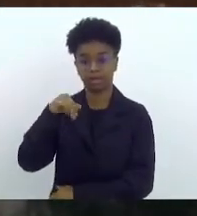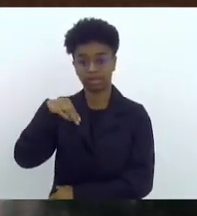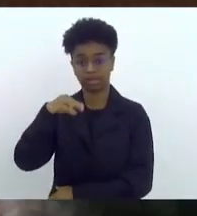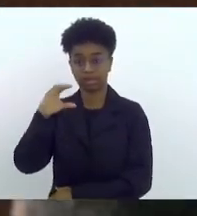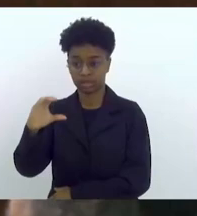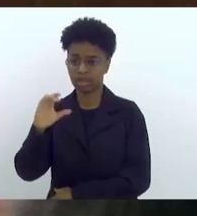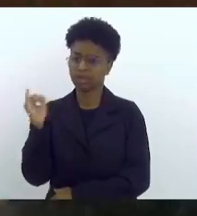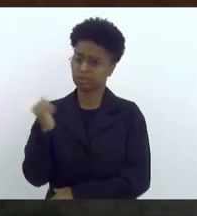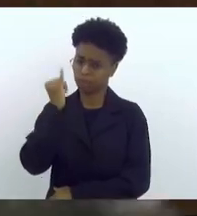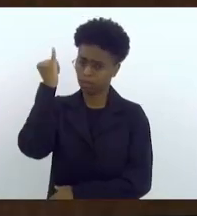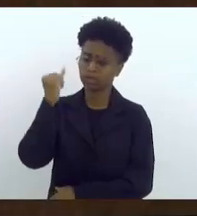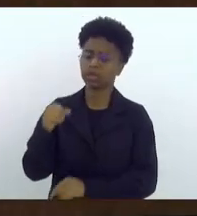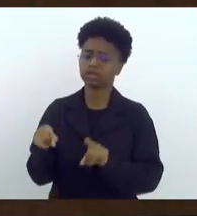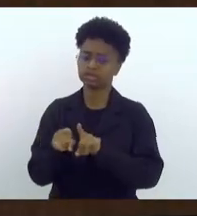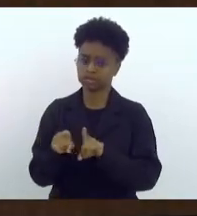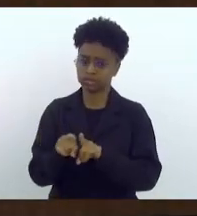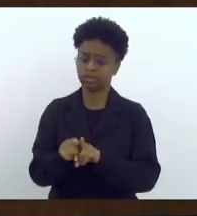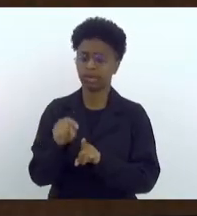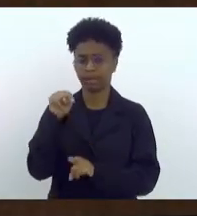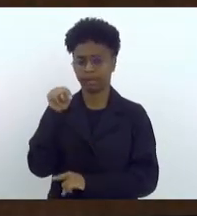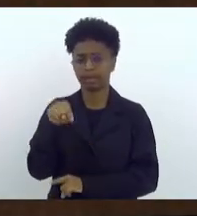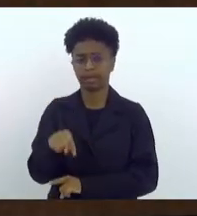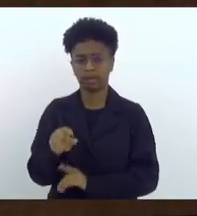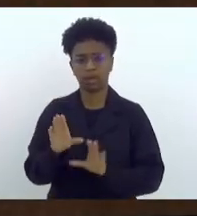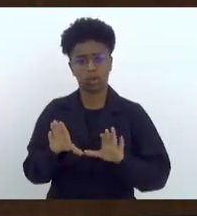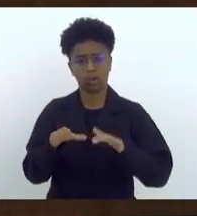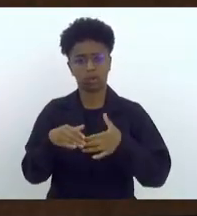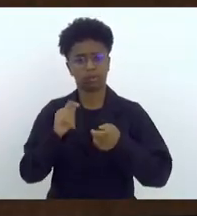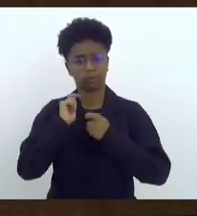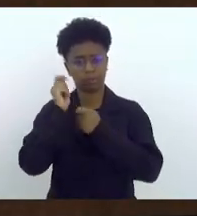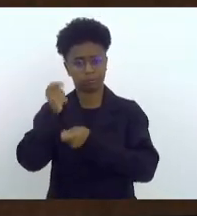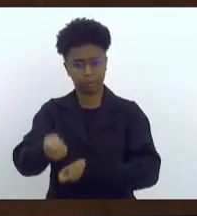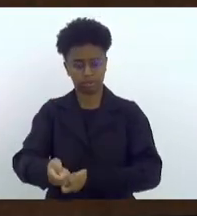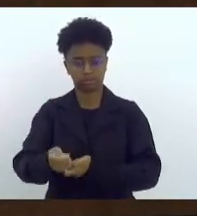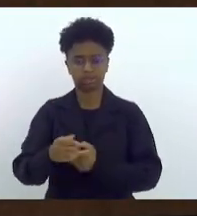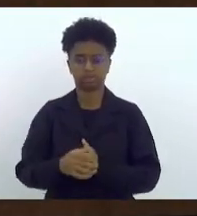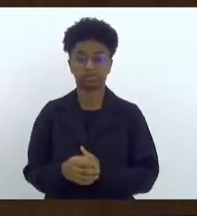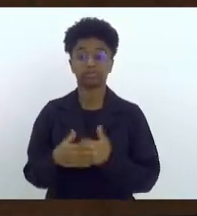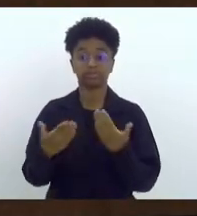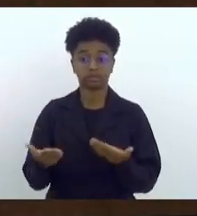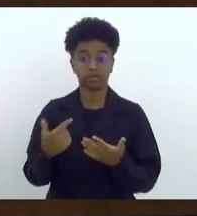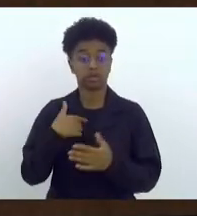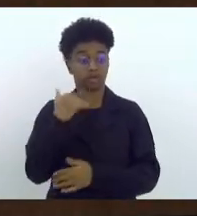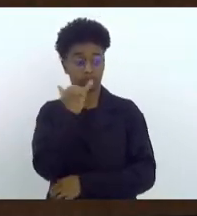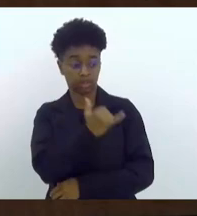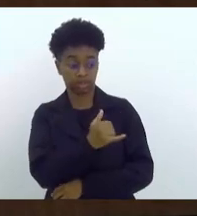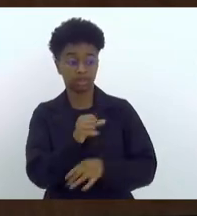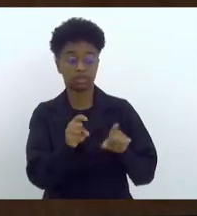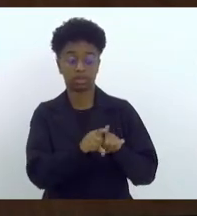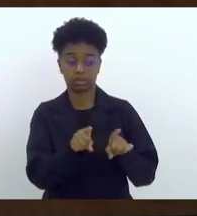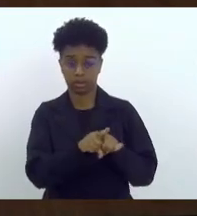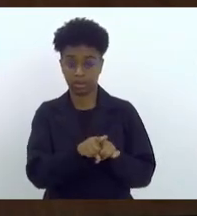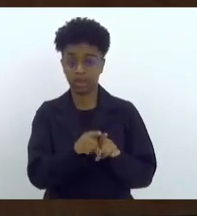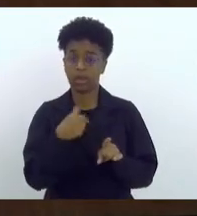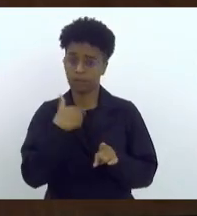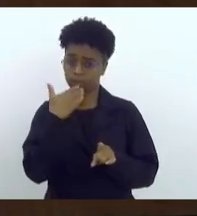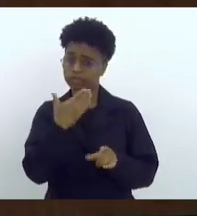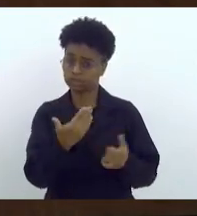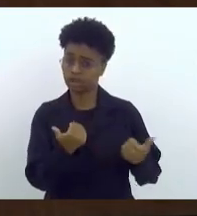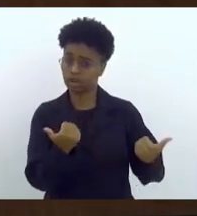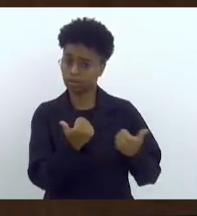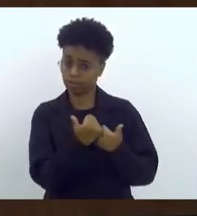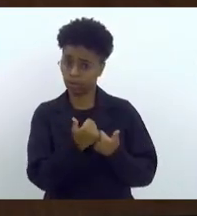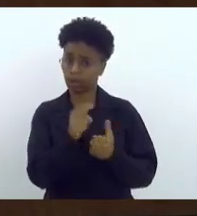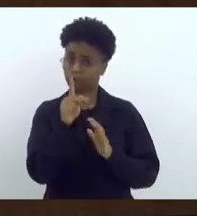importância e relevância para a comunidade pesqueira. Dê Zermink, eu quero também pedir a você a coautoria desse projeto